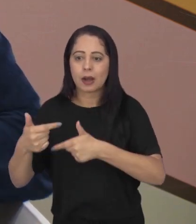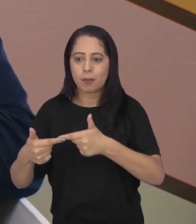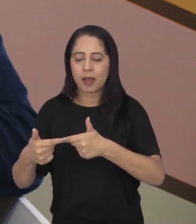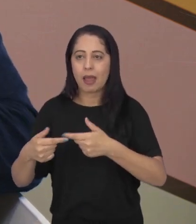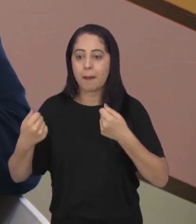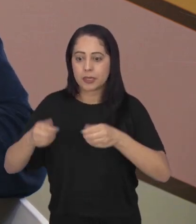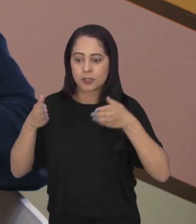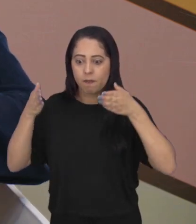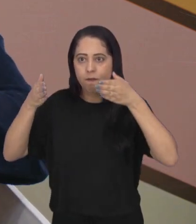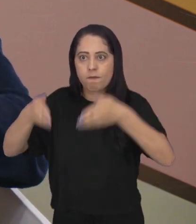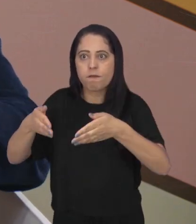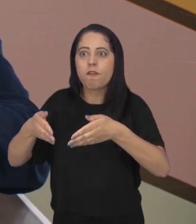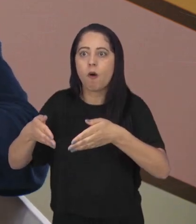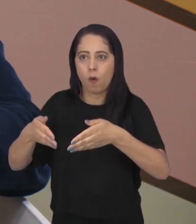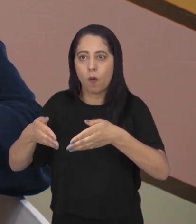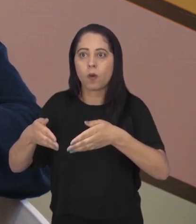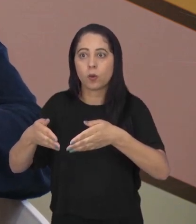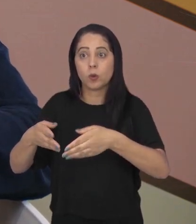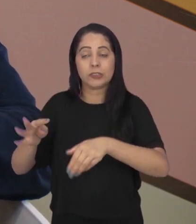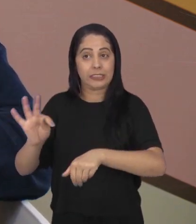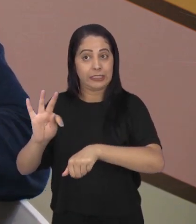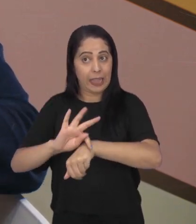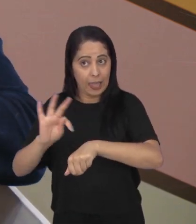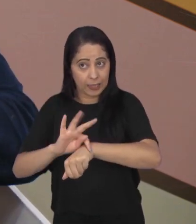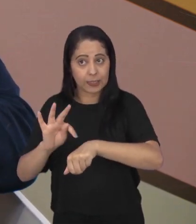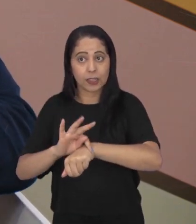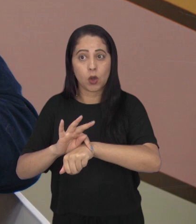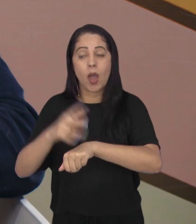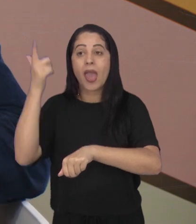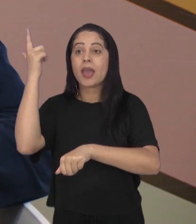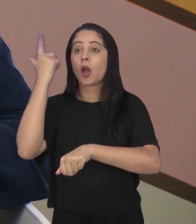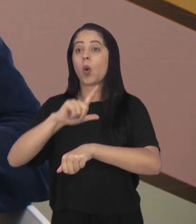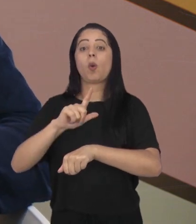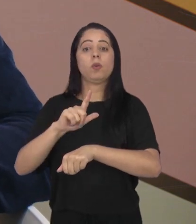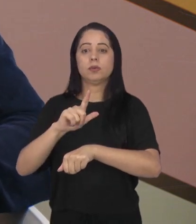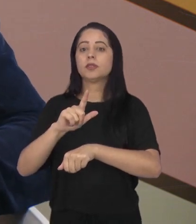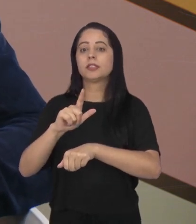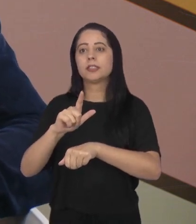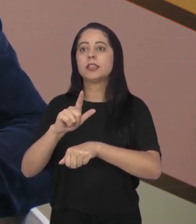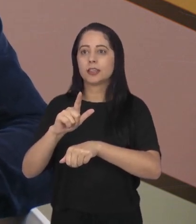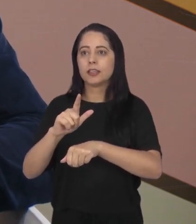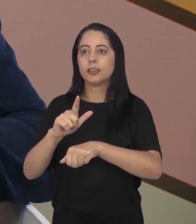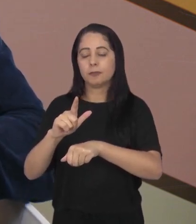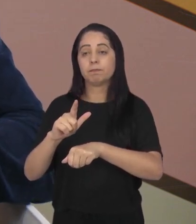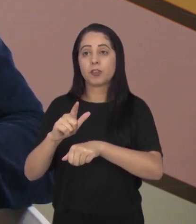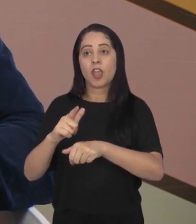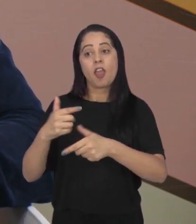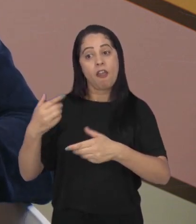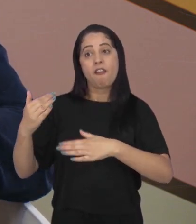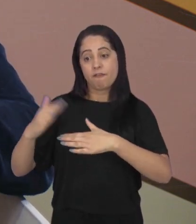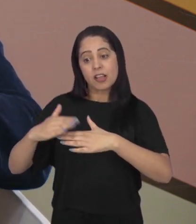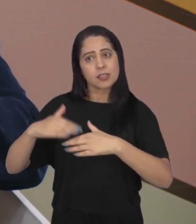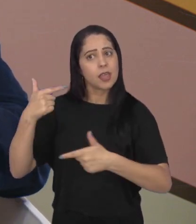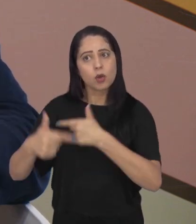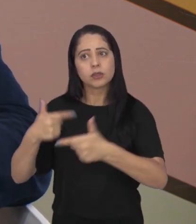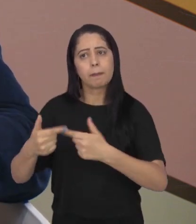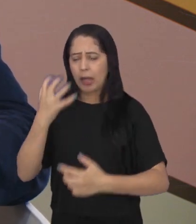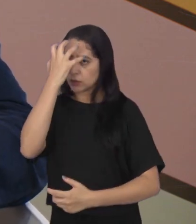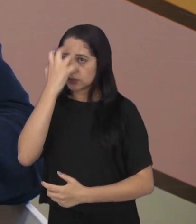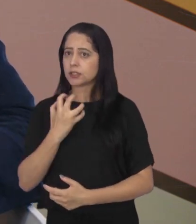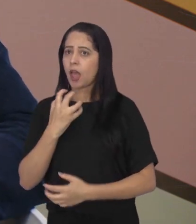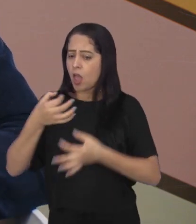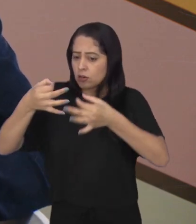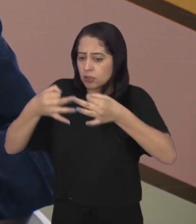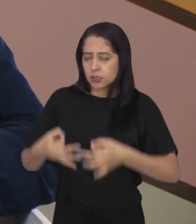ter aquele olhar mais objetivo, técnico, para conseguir fazer a intervenção dele ali de